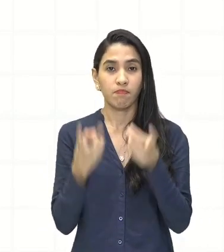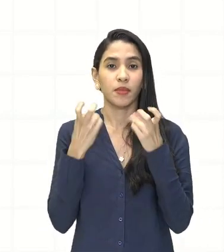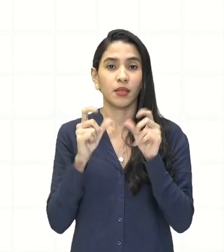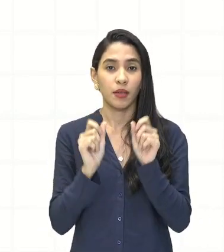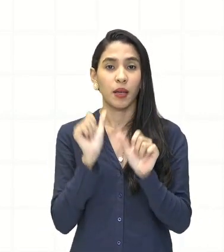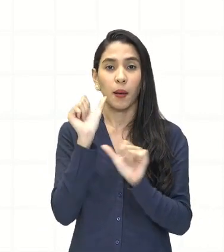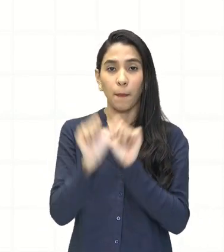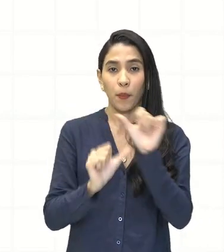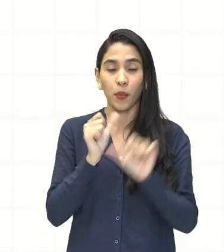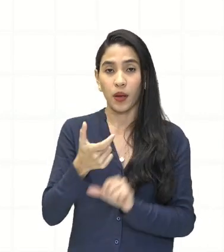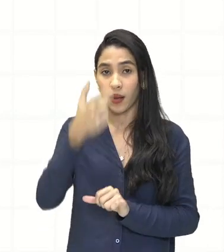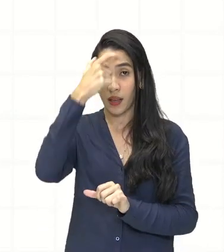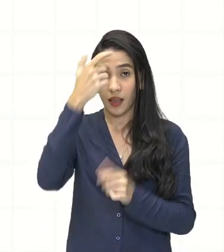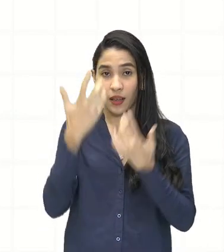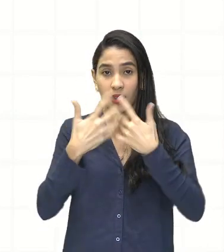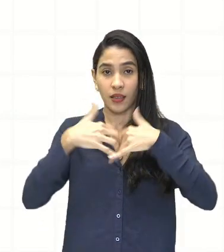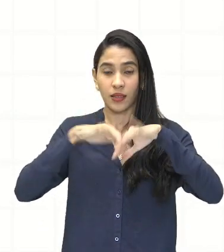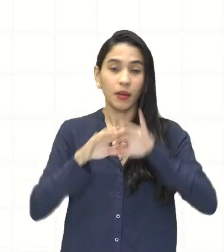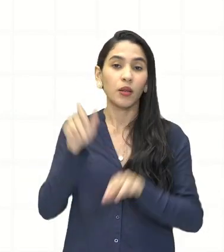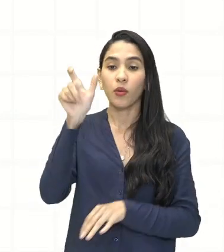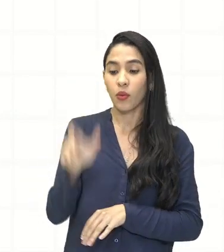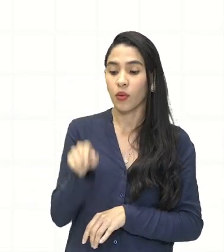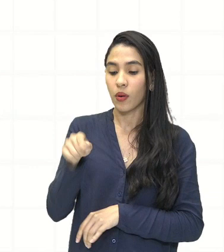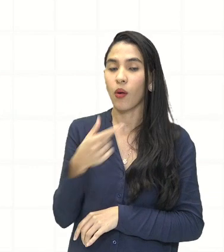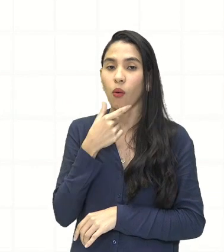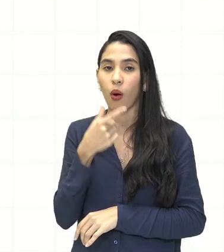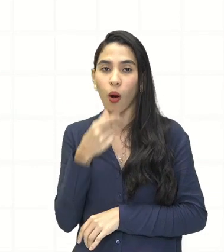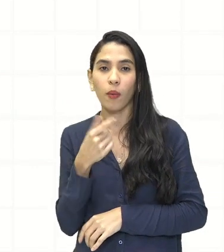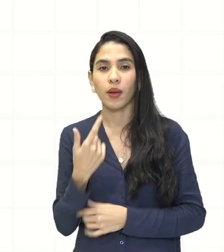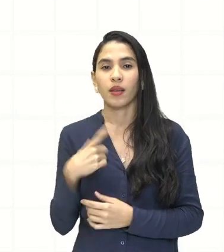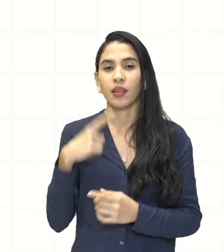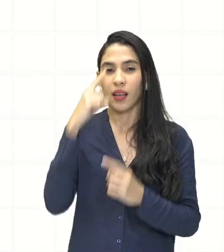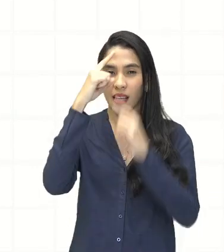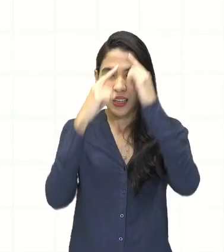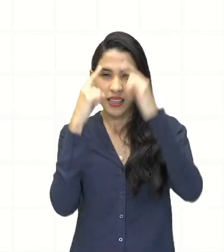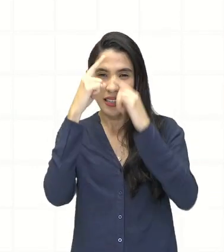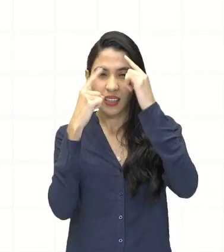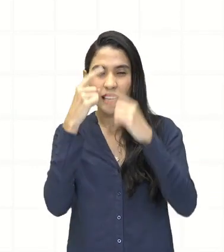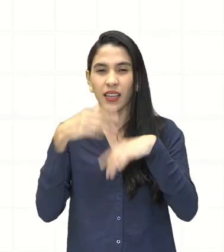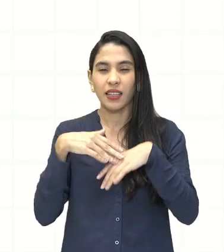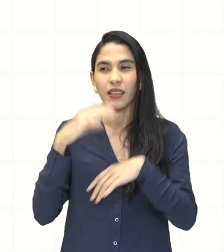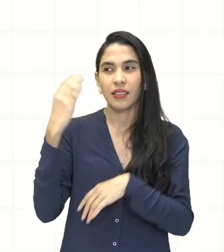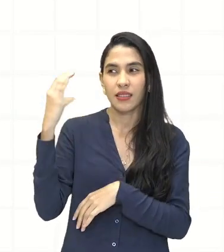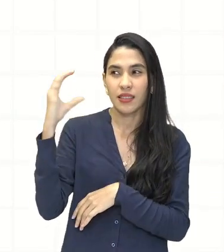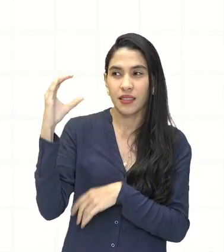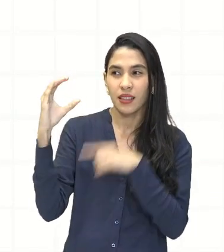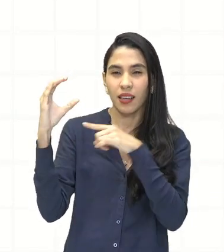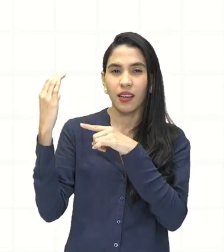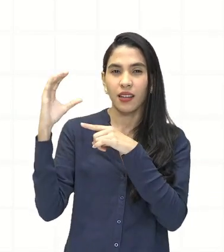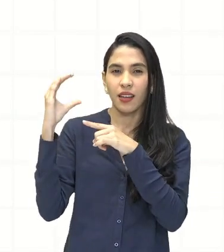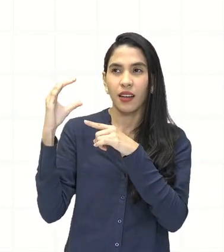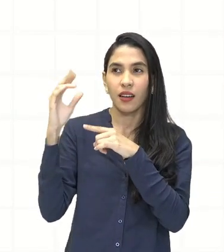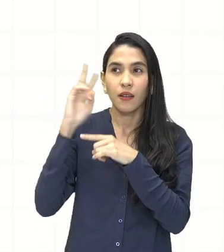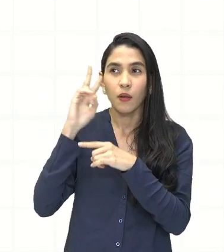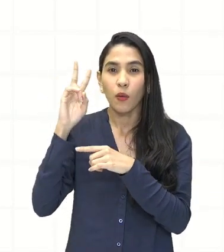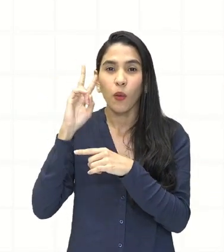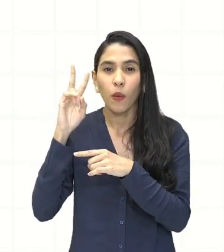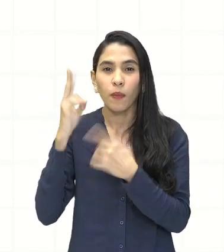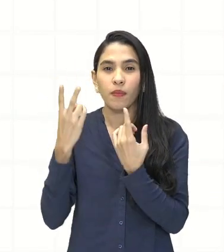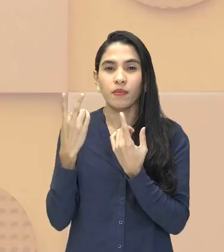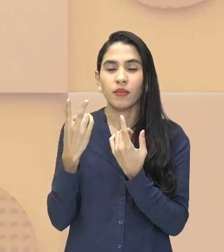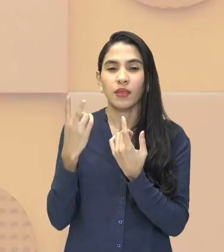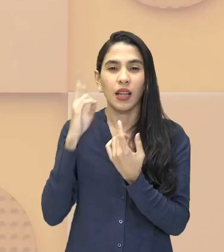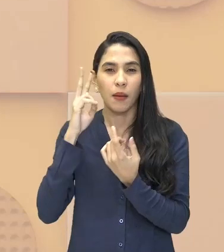mudança do pensamento desse homem, através lá daquelas ideias renascentistas, em que o homem vai começar a ser valorizado.